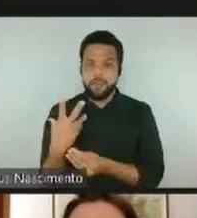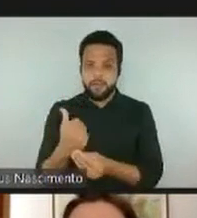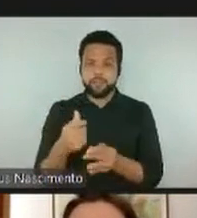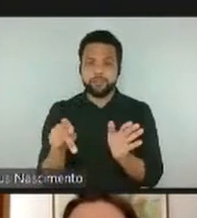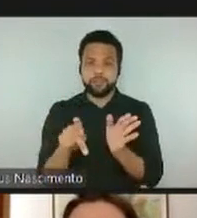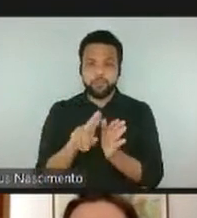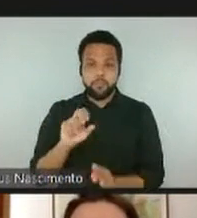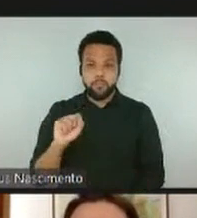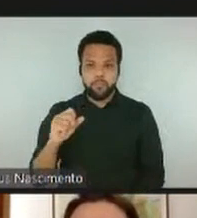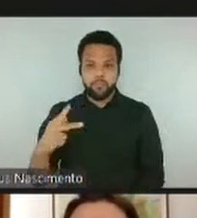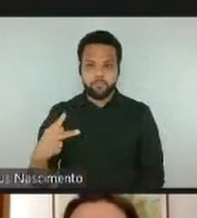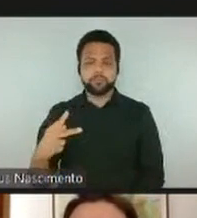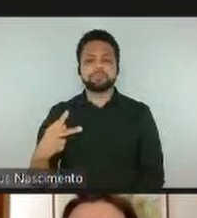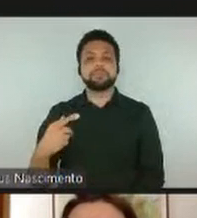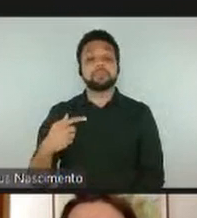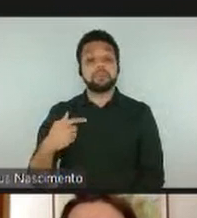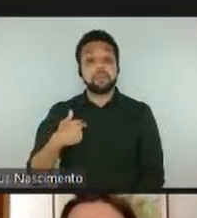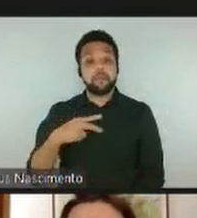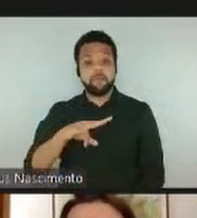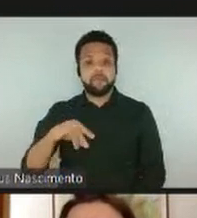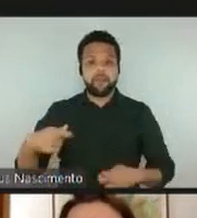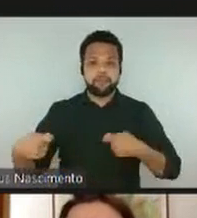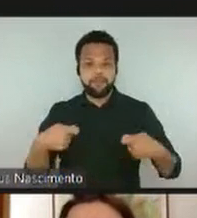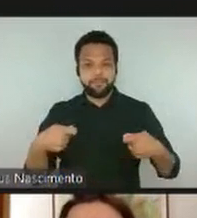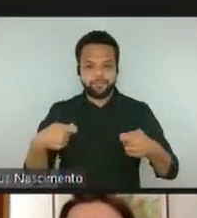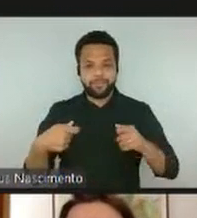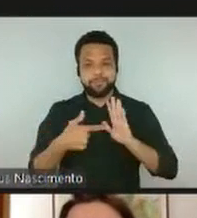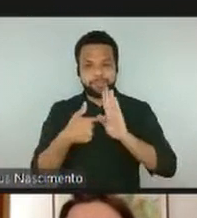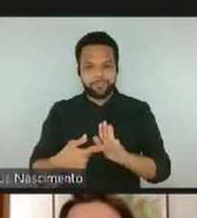Hoje vou mediar as apresentações da tarde.